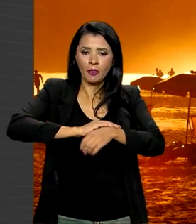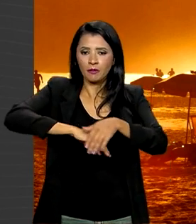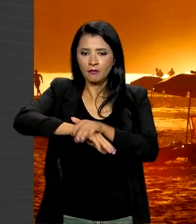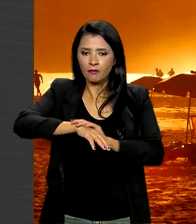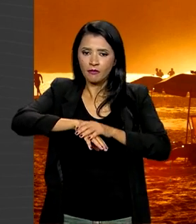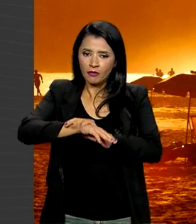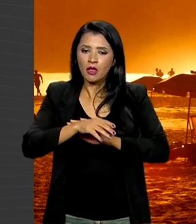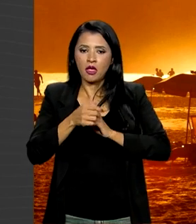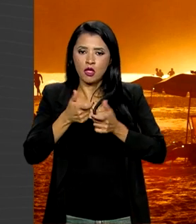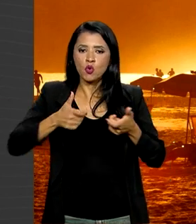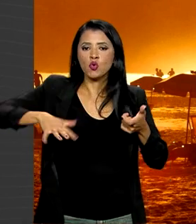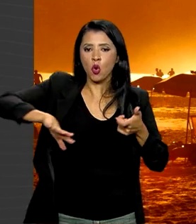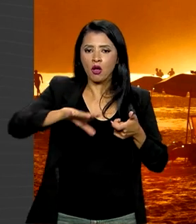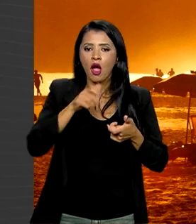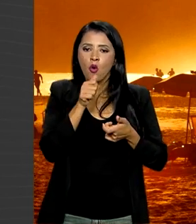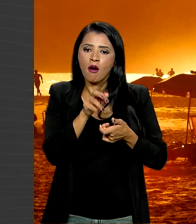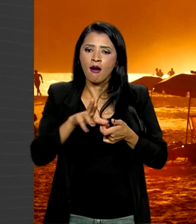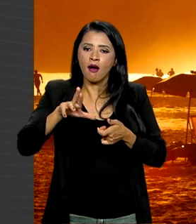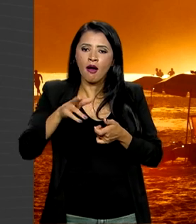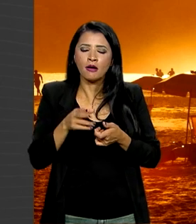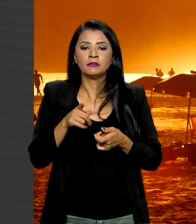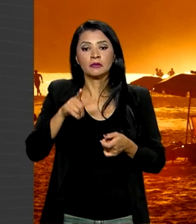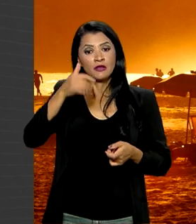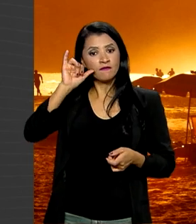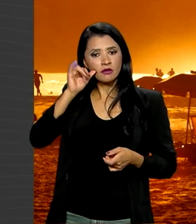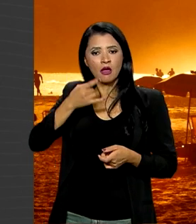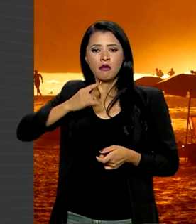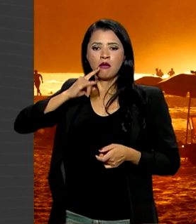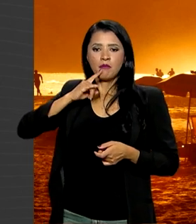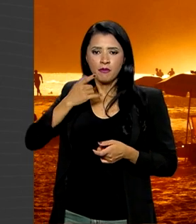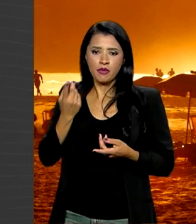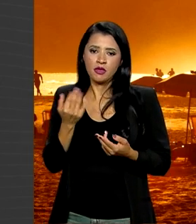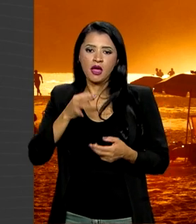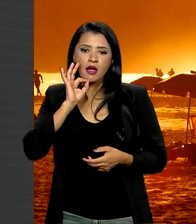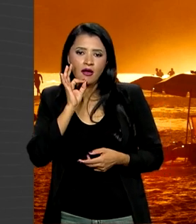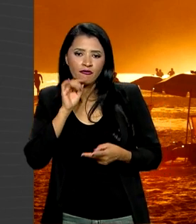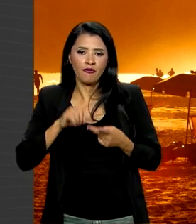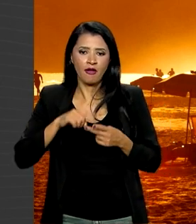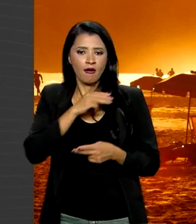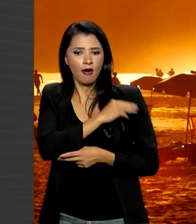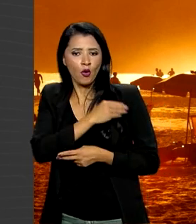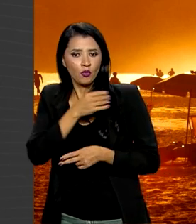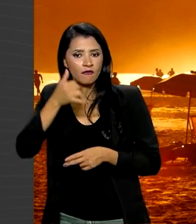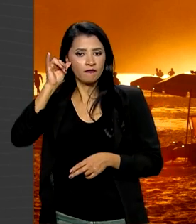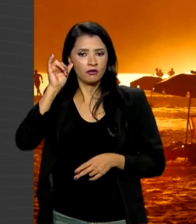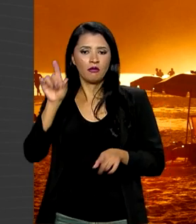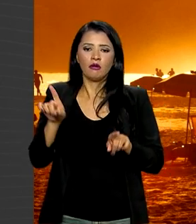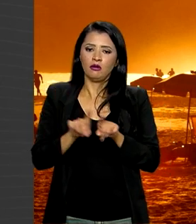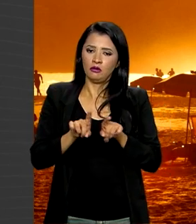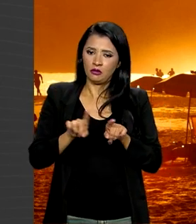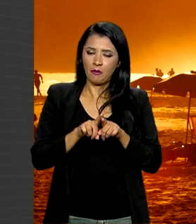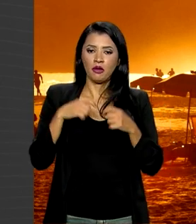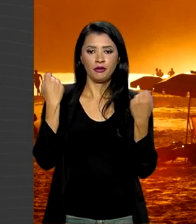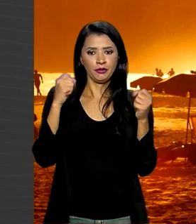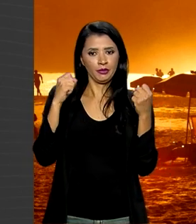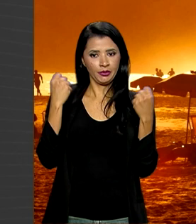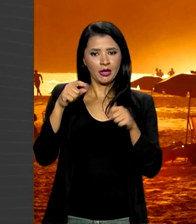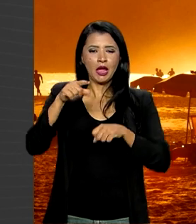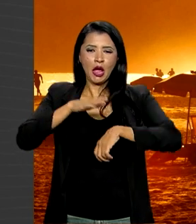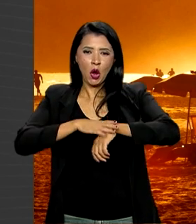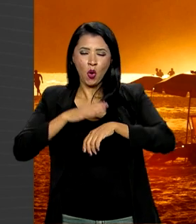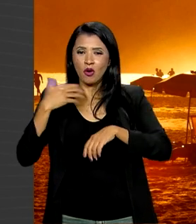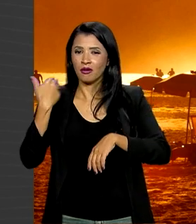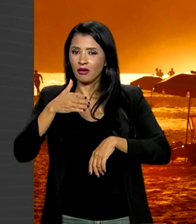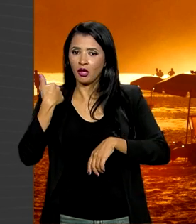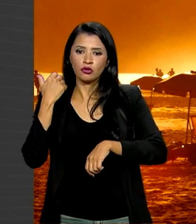umidificar o ambiente, evitar bebidas diuréticas como café e álcool, a prática de exercícios físicos nas horas